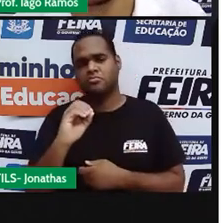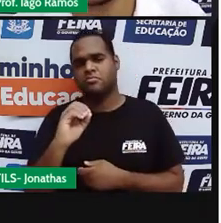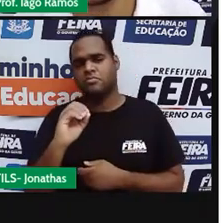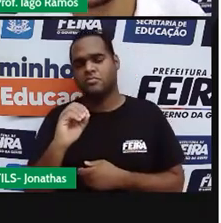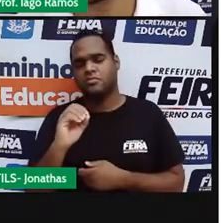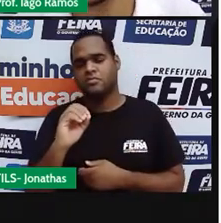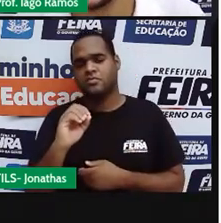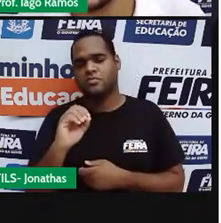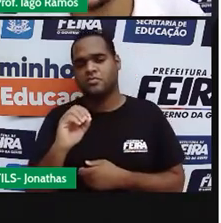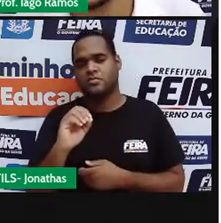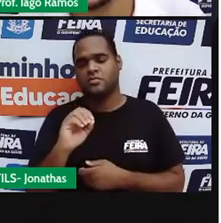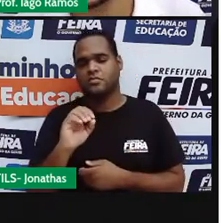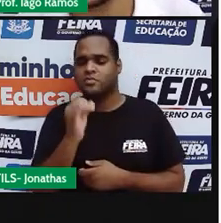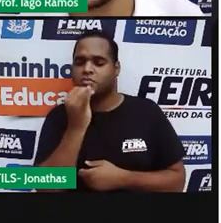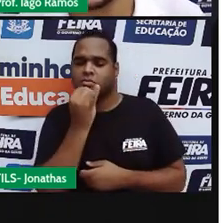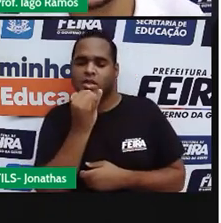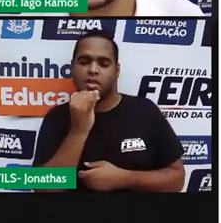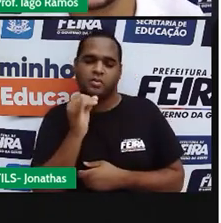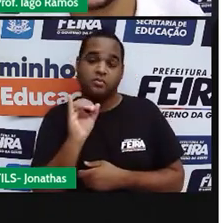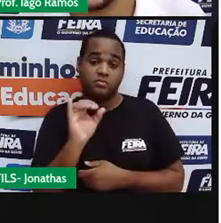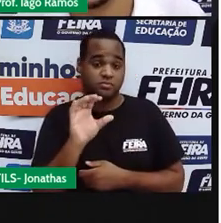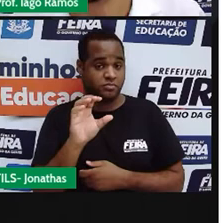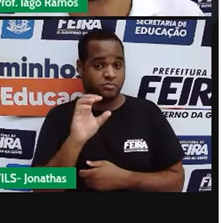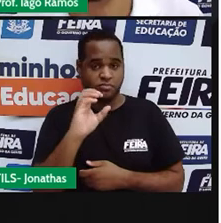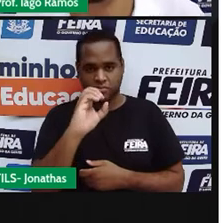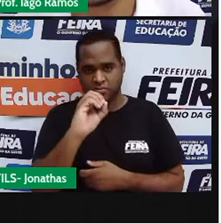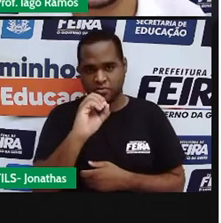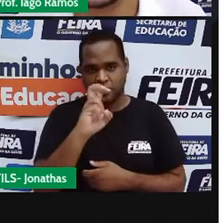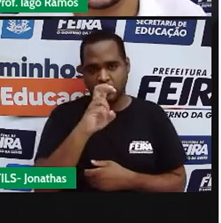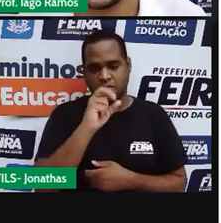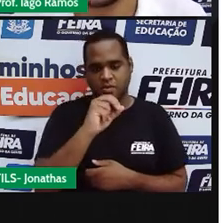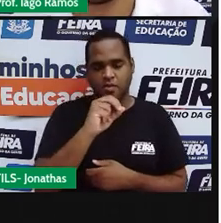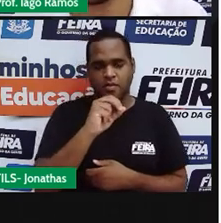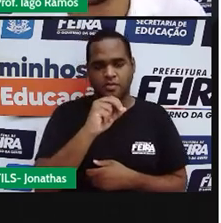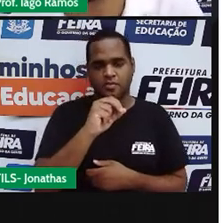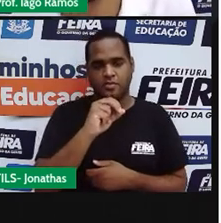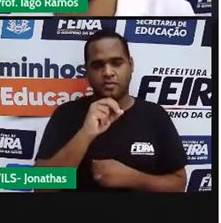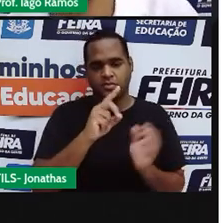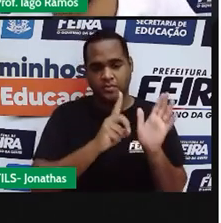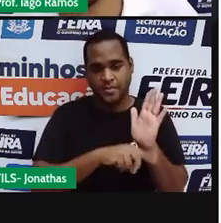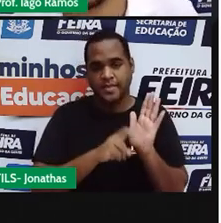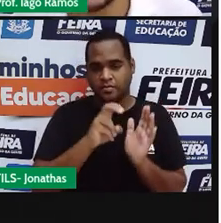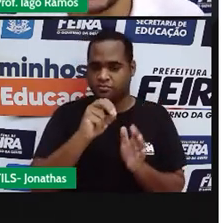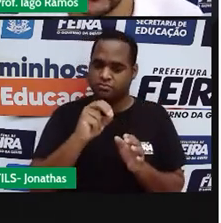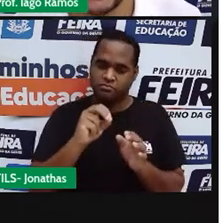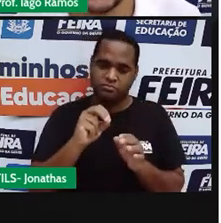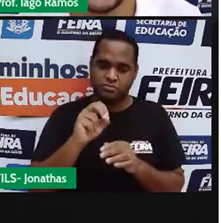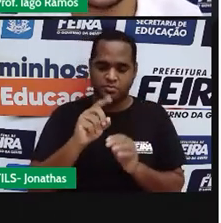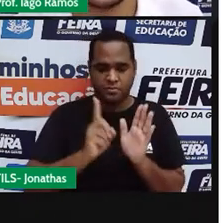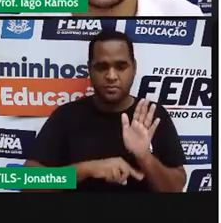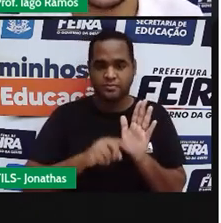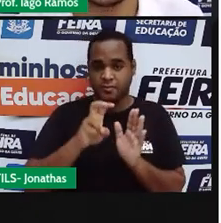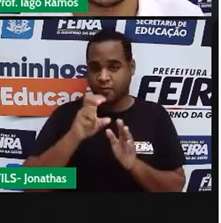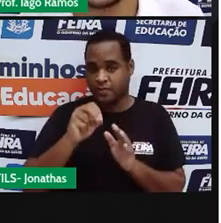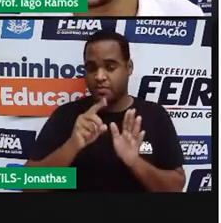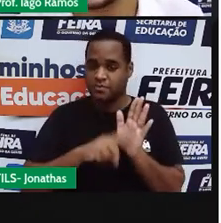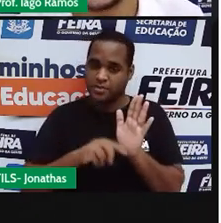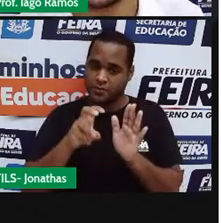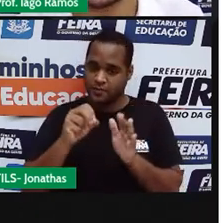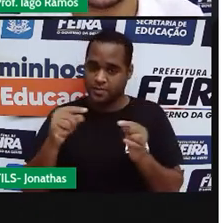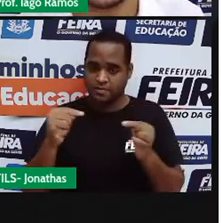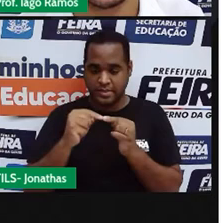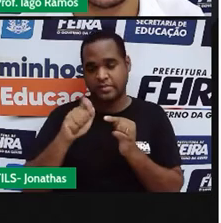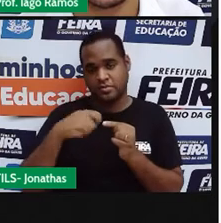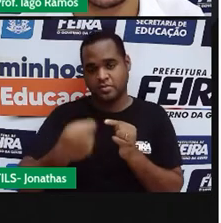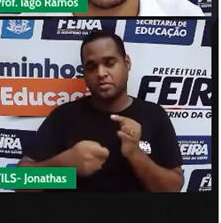Só se fosse feito assim. 50 menos 50. Porque 50 menos 50 é